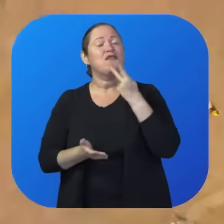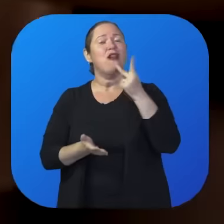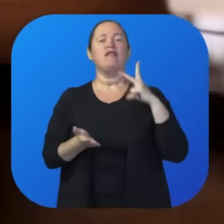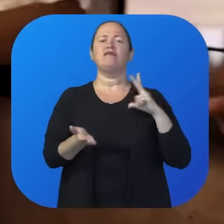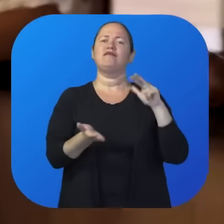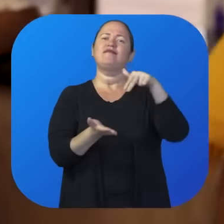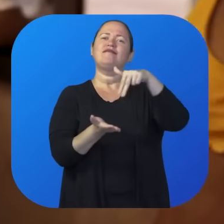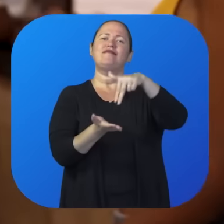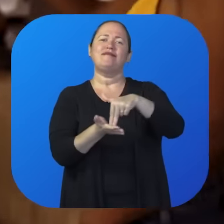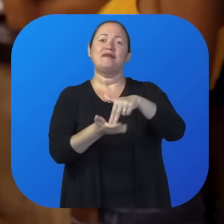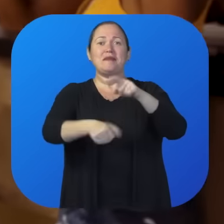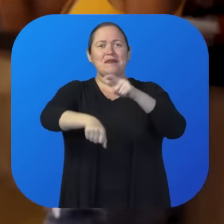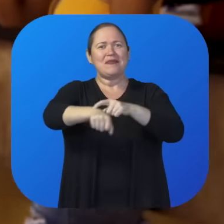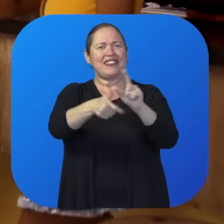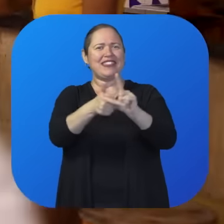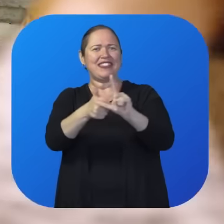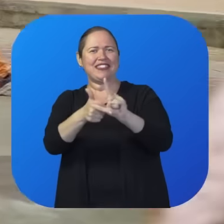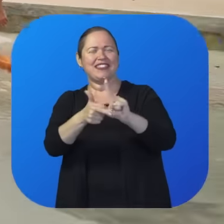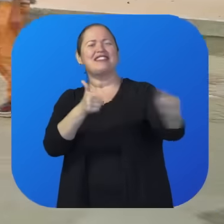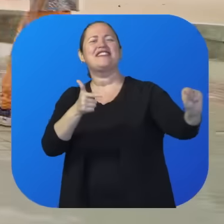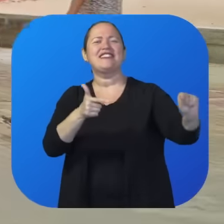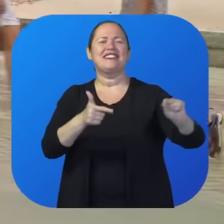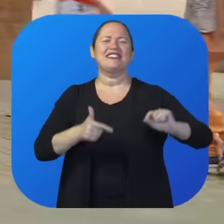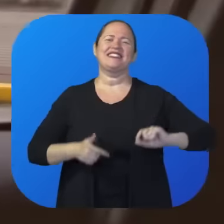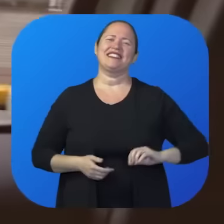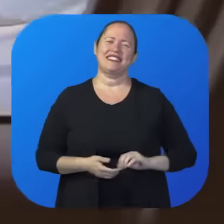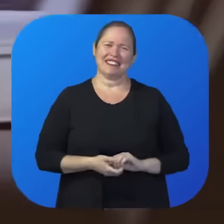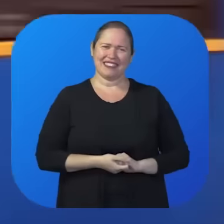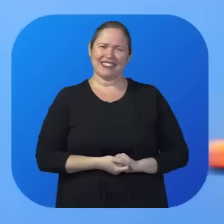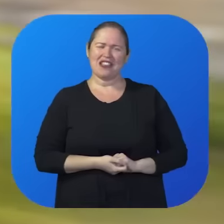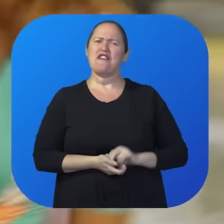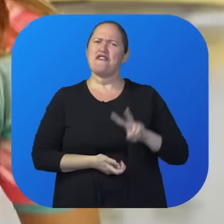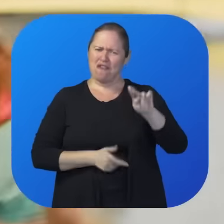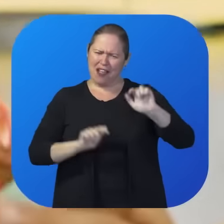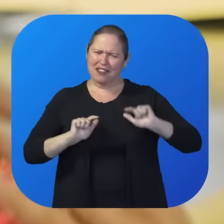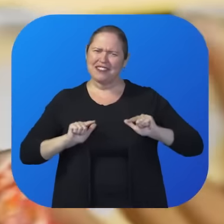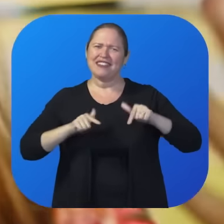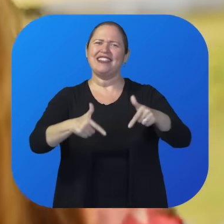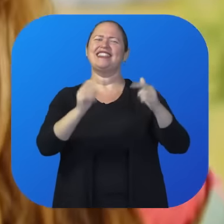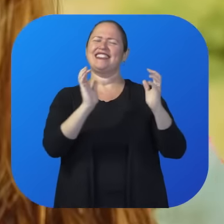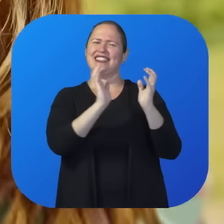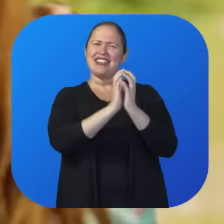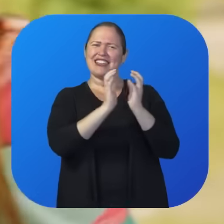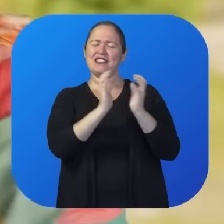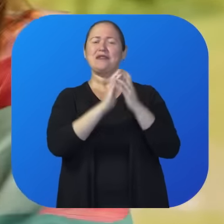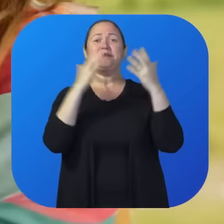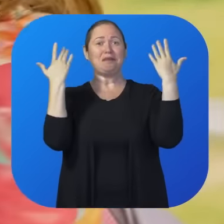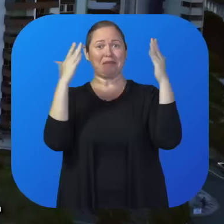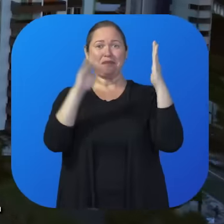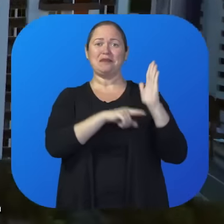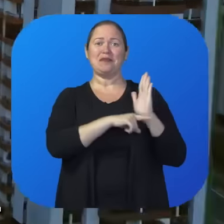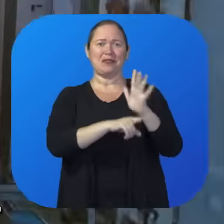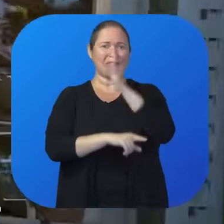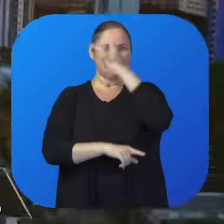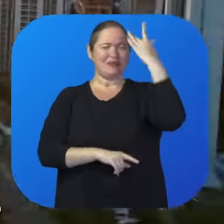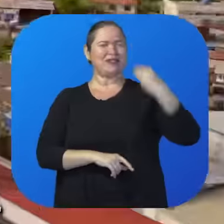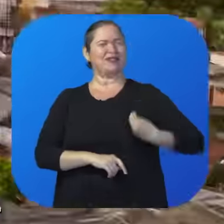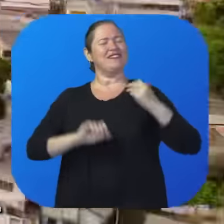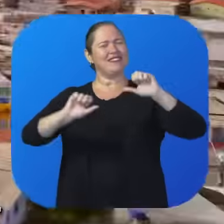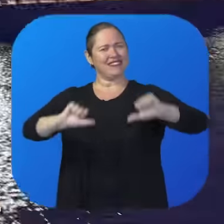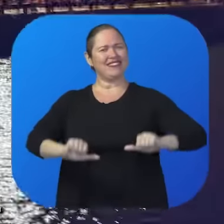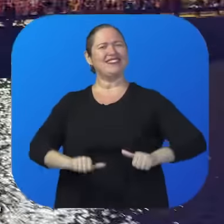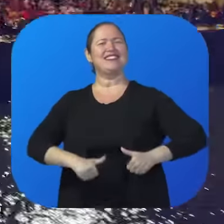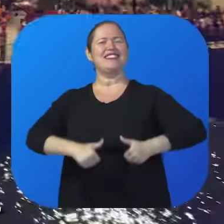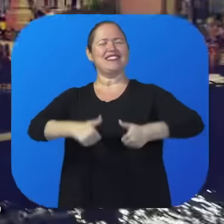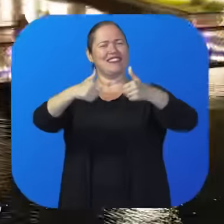onde se diz, vou chegar. Bem na hora de partir. Gera Recife! Parabéns por ser